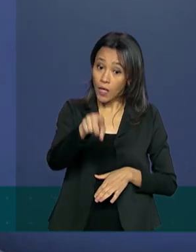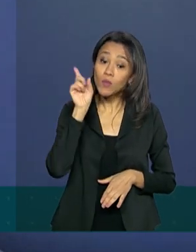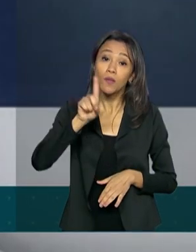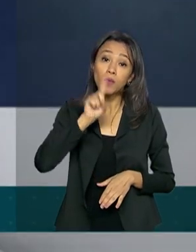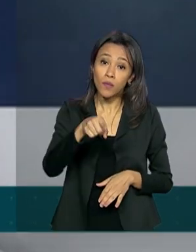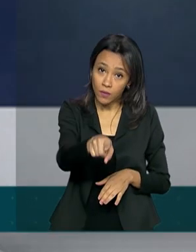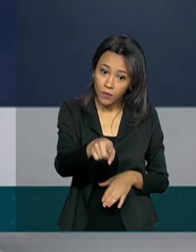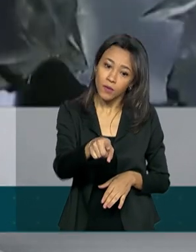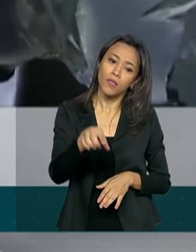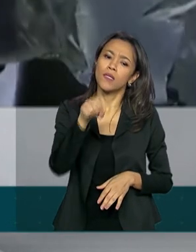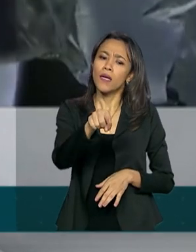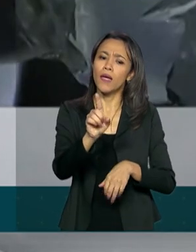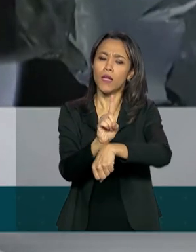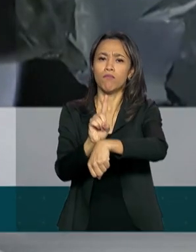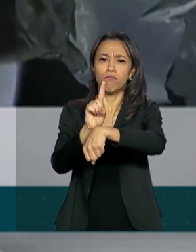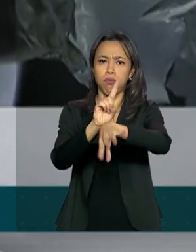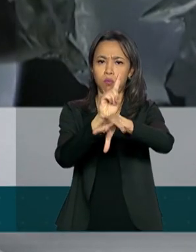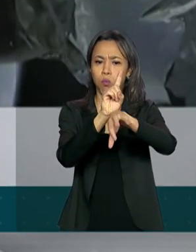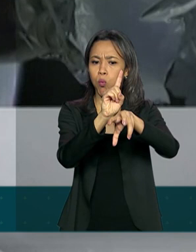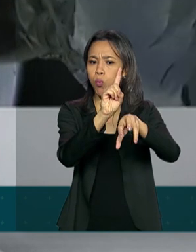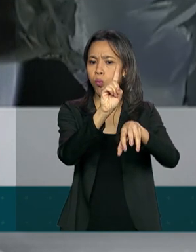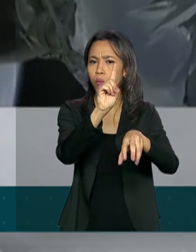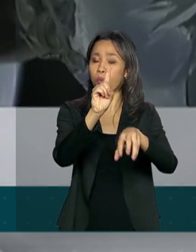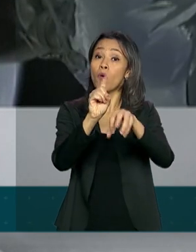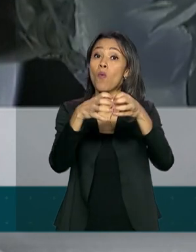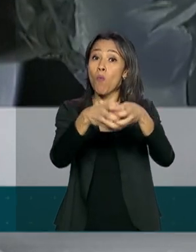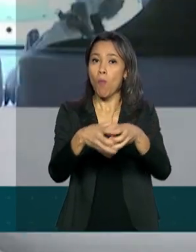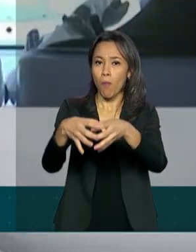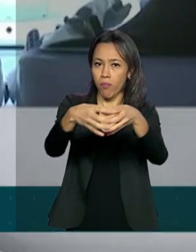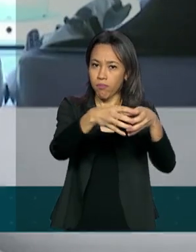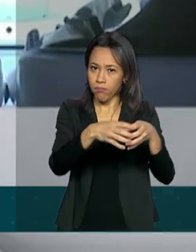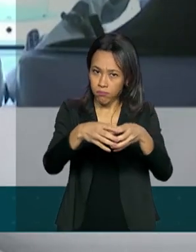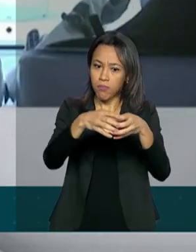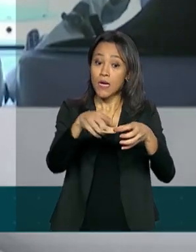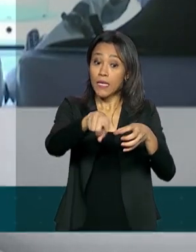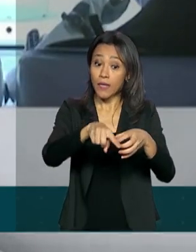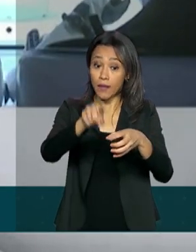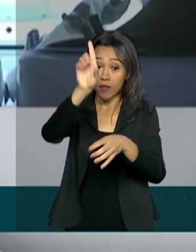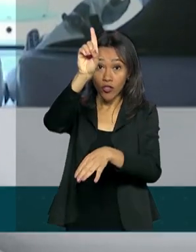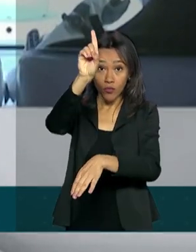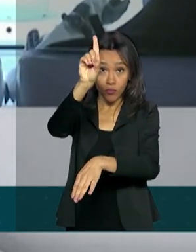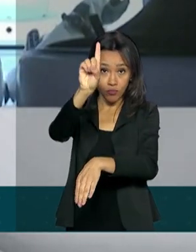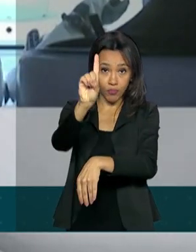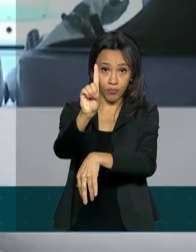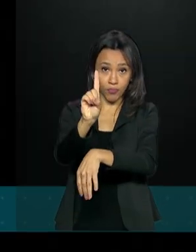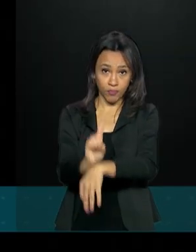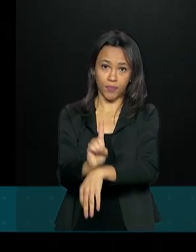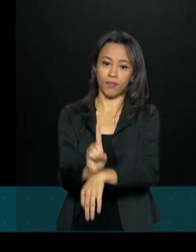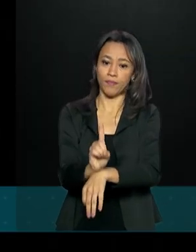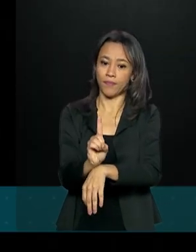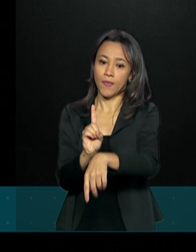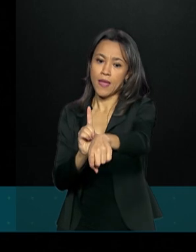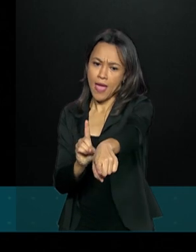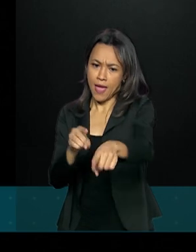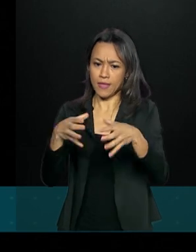Unidos. Ele deixou a cápsula Crew Dragon em órbita e aterrissou de pé em uma embarcação. A